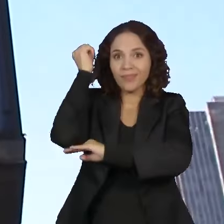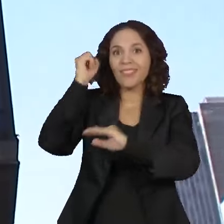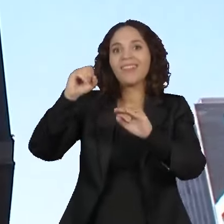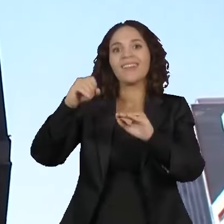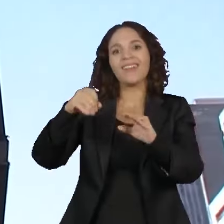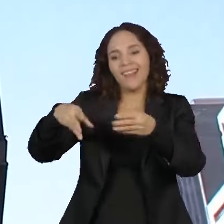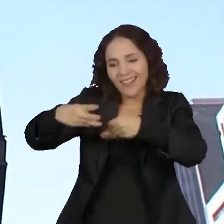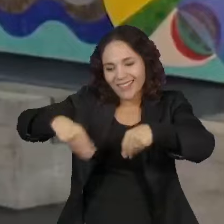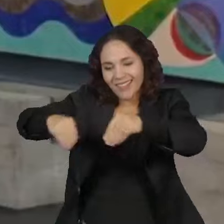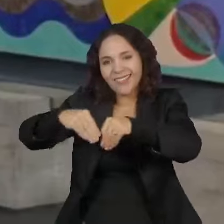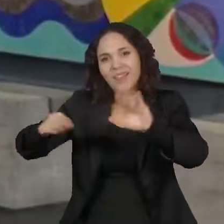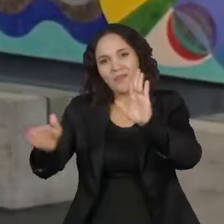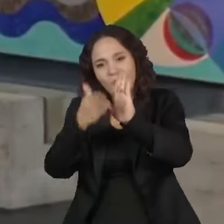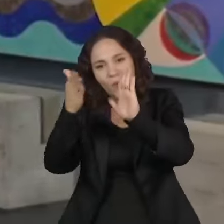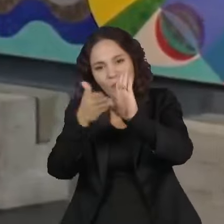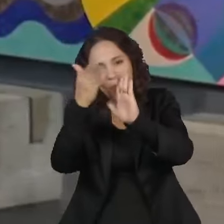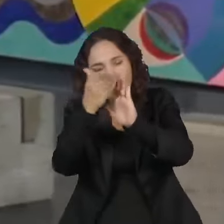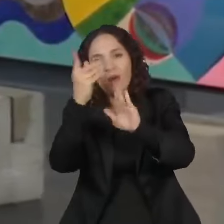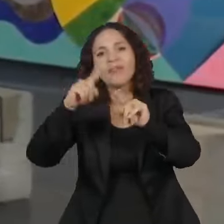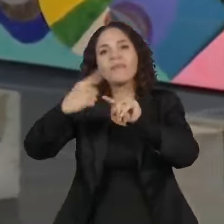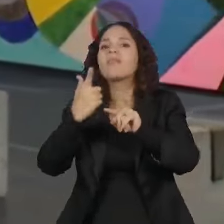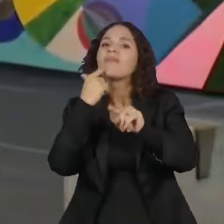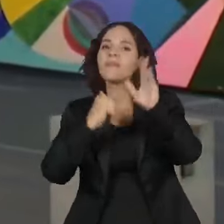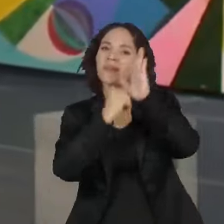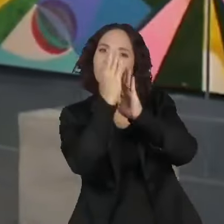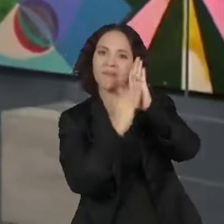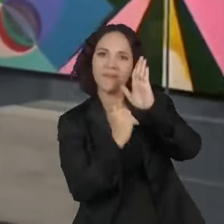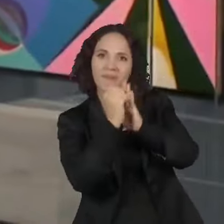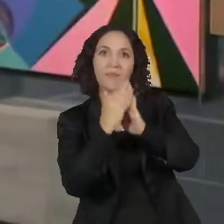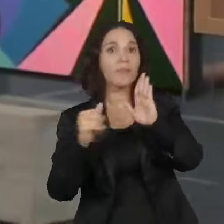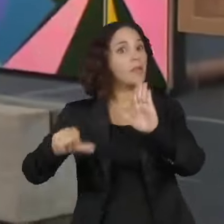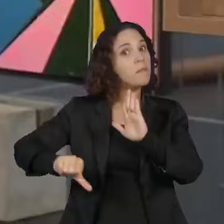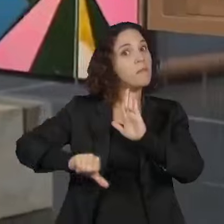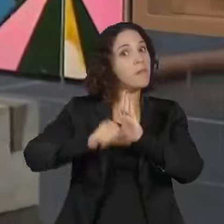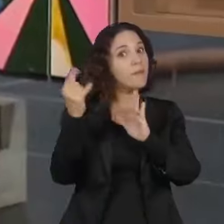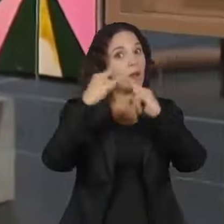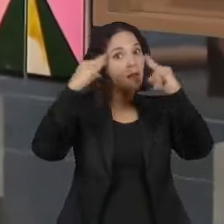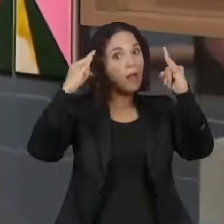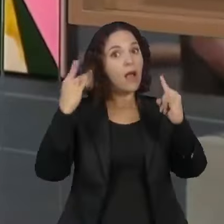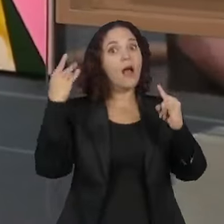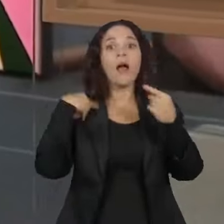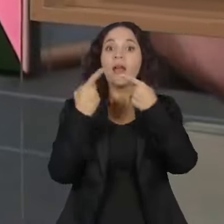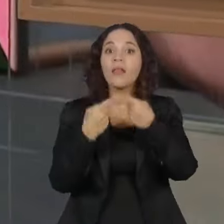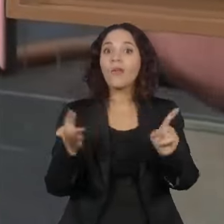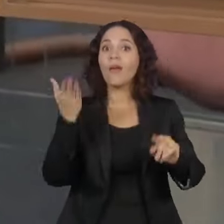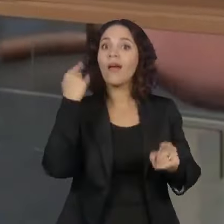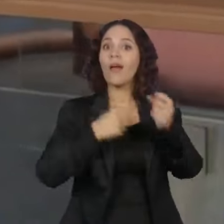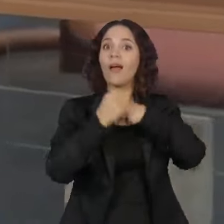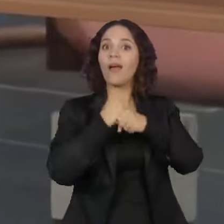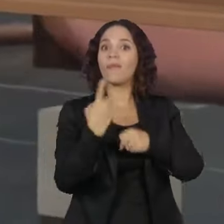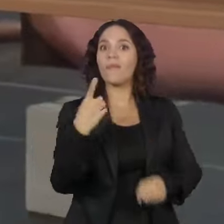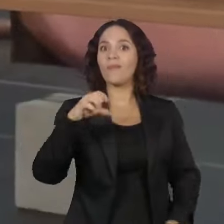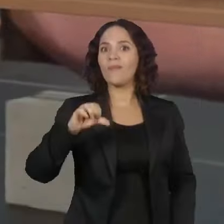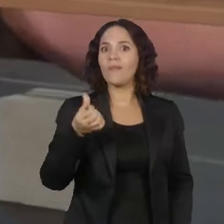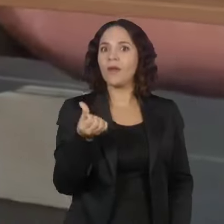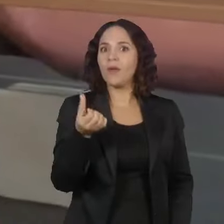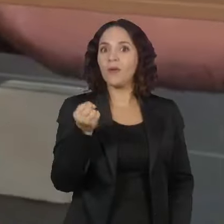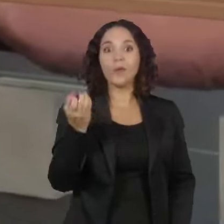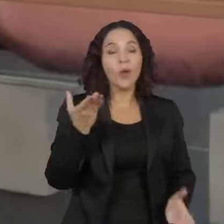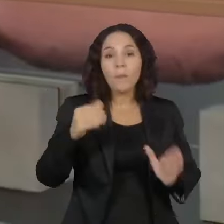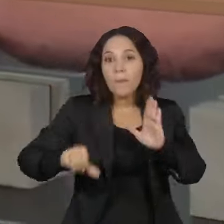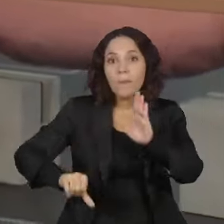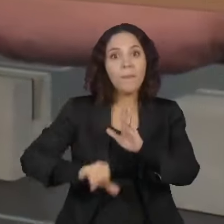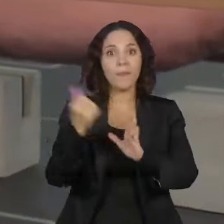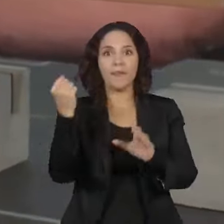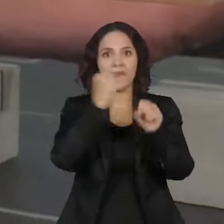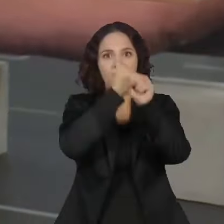ele de maneira adequada. Esta é a primeira vez que o prédio do MASP é restaurado desde a inauguração em 1968. Mas o